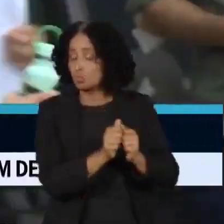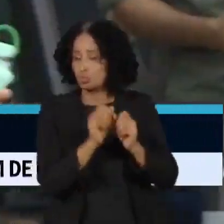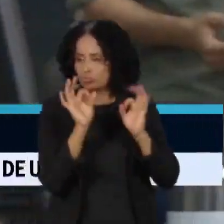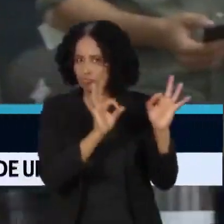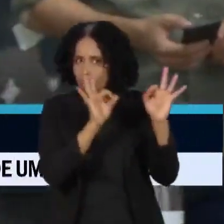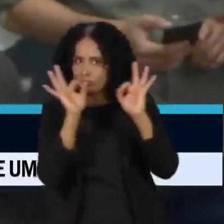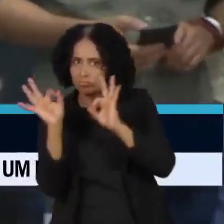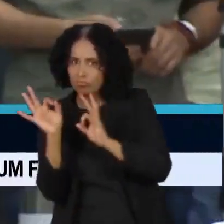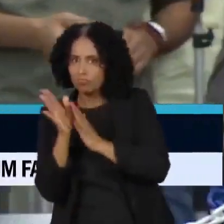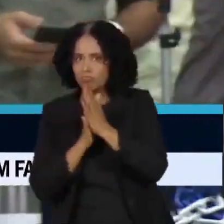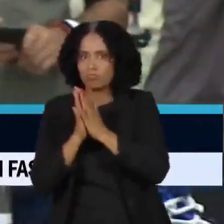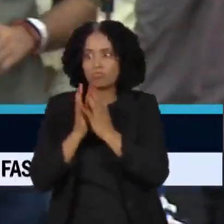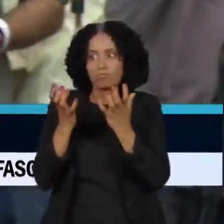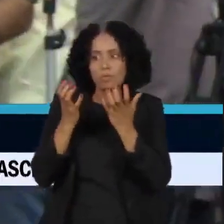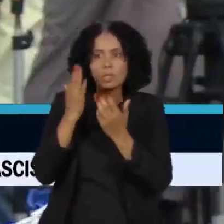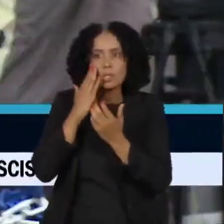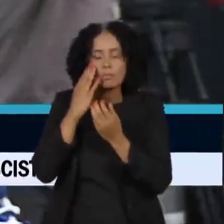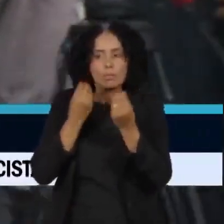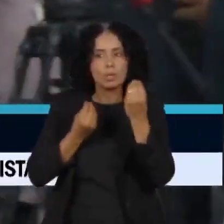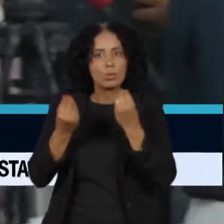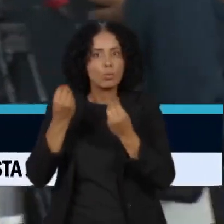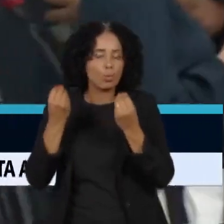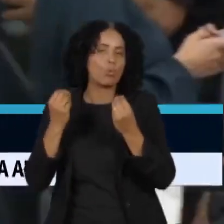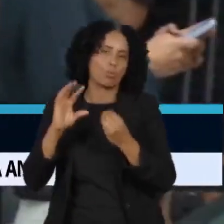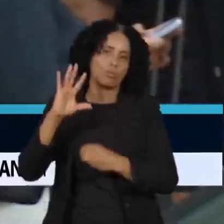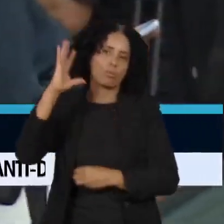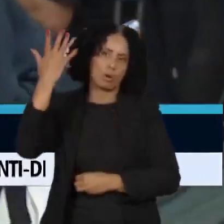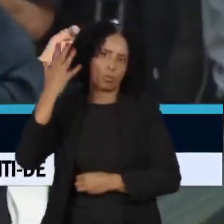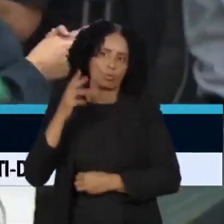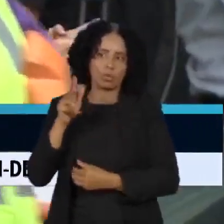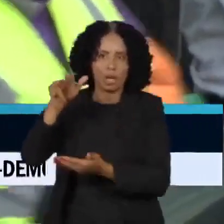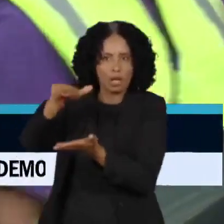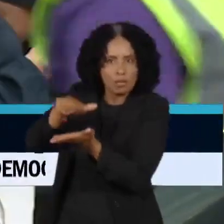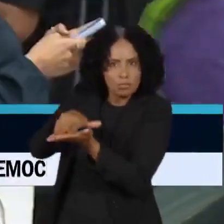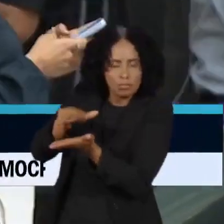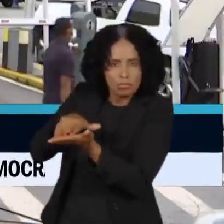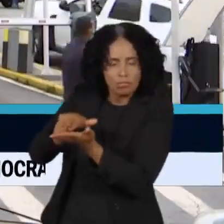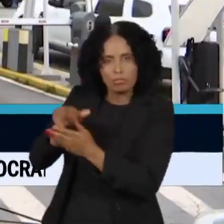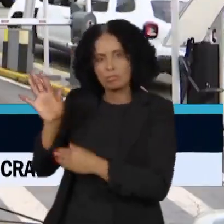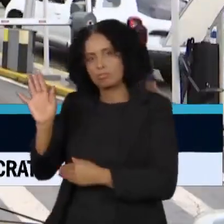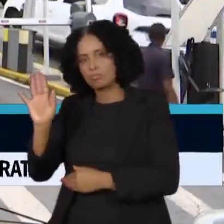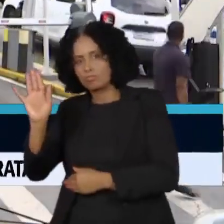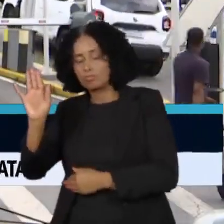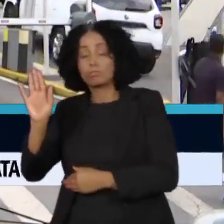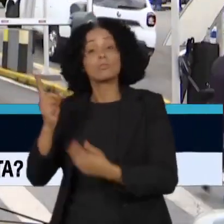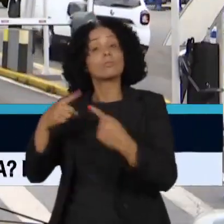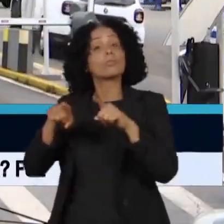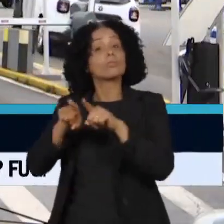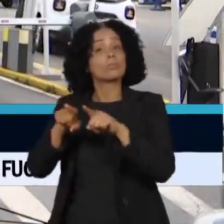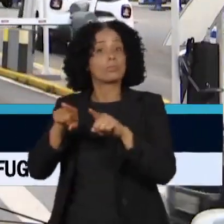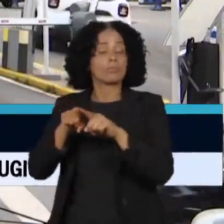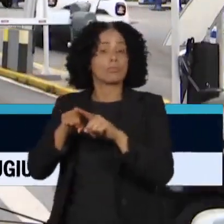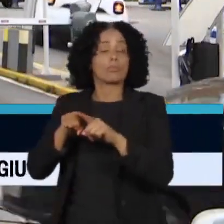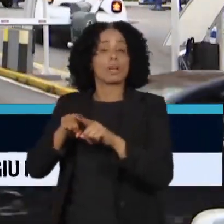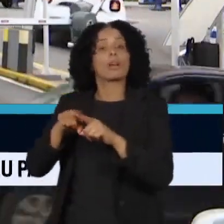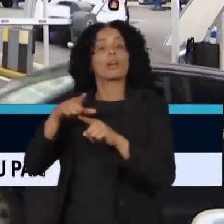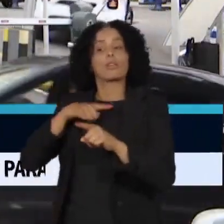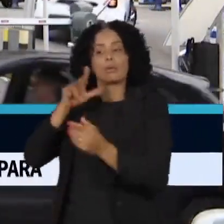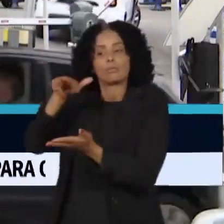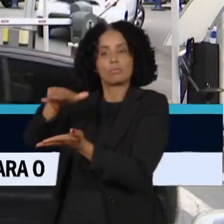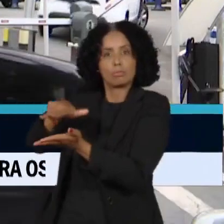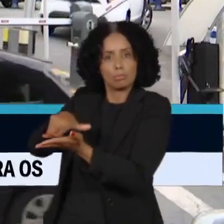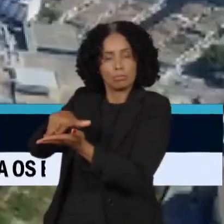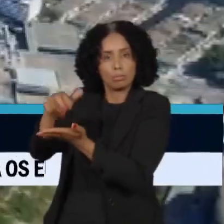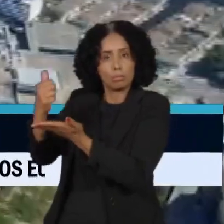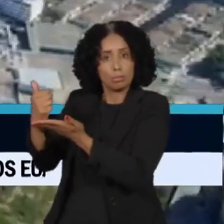informando sobre a despedida do Rei do Futebol. O corpo de Pelé deve sair do hospital na madrugada de domingo